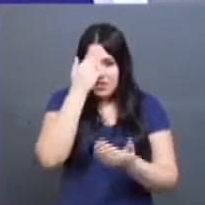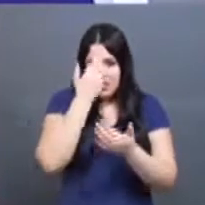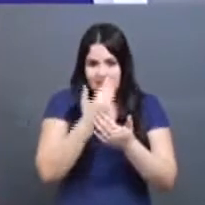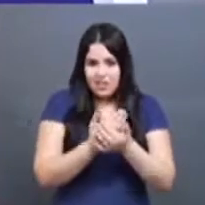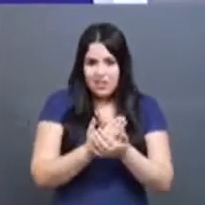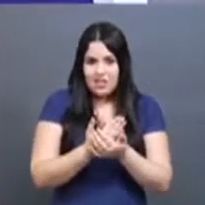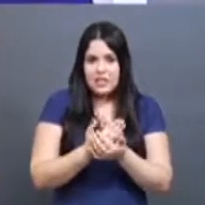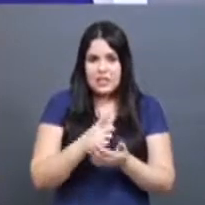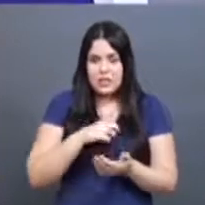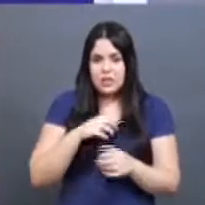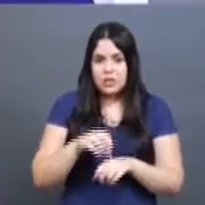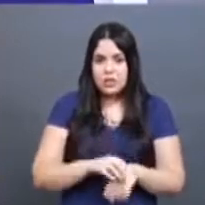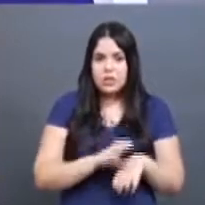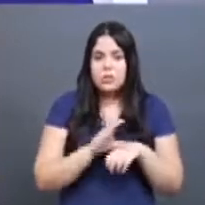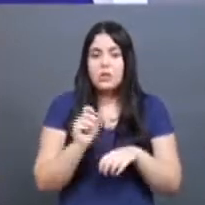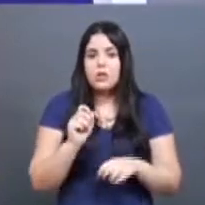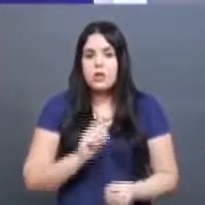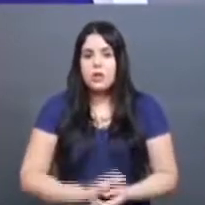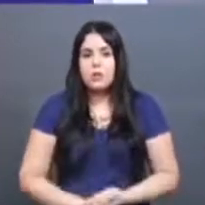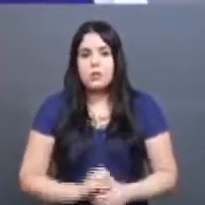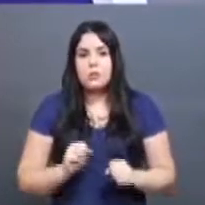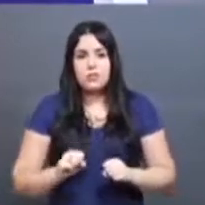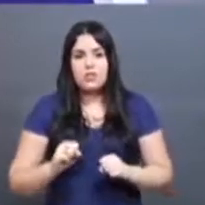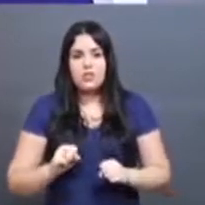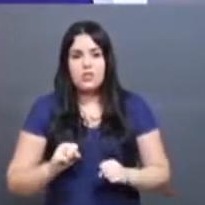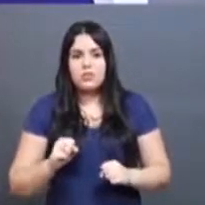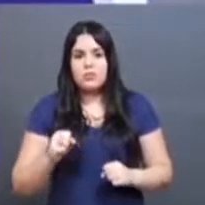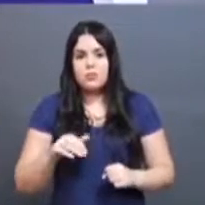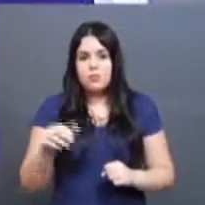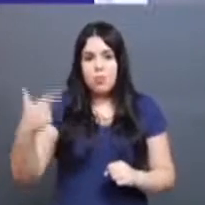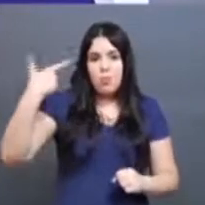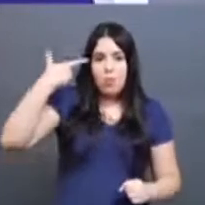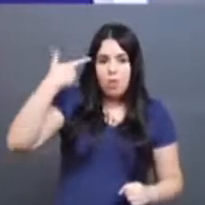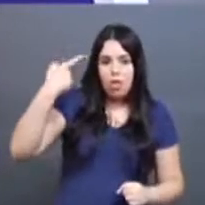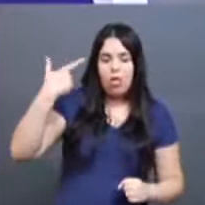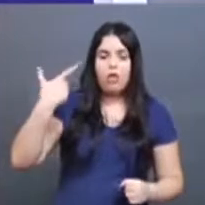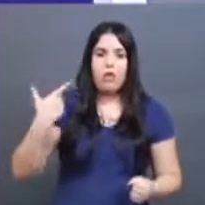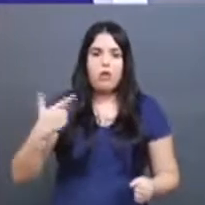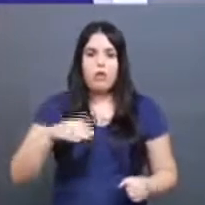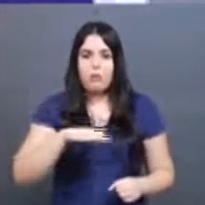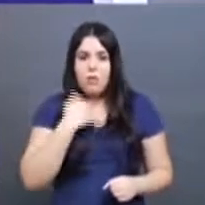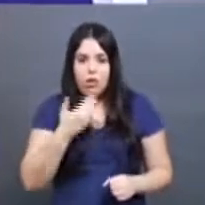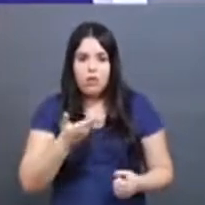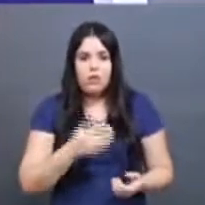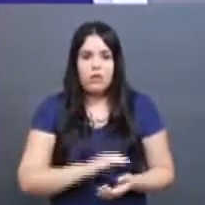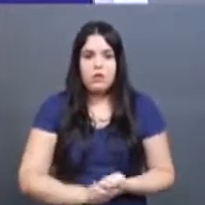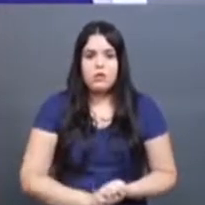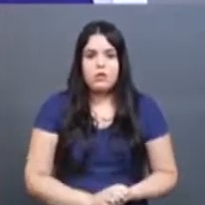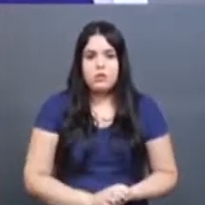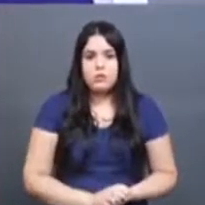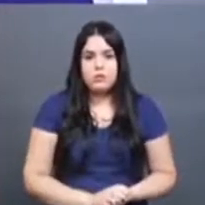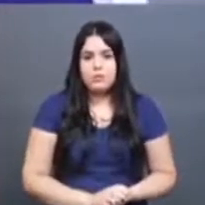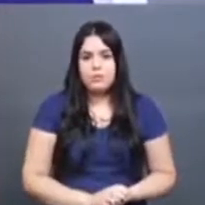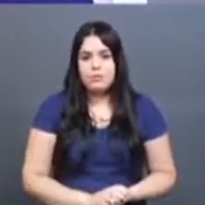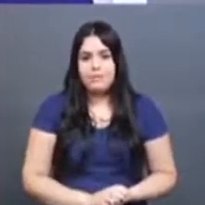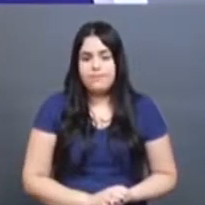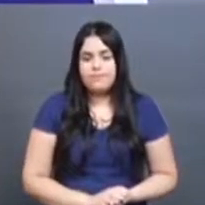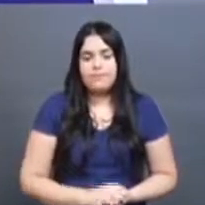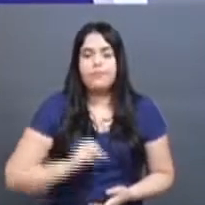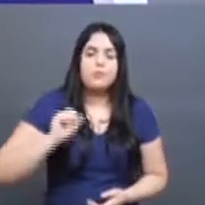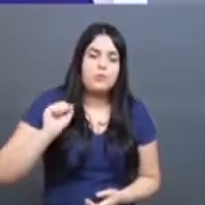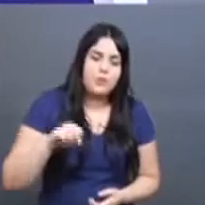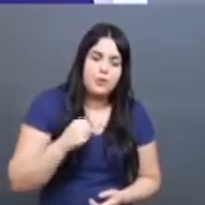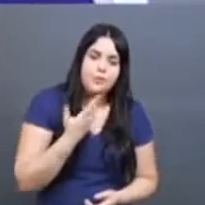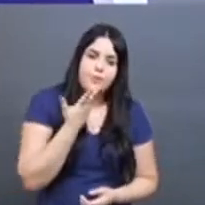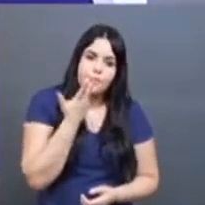tem conhecimento que podem ter levado a suicídio ou possam levar a tirar a própria vida? Sim. A criança